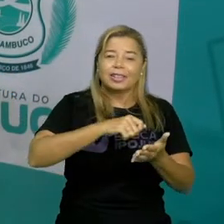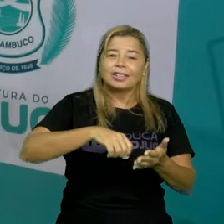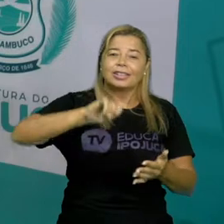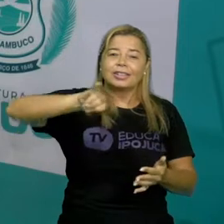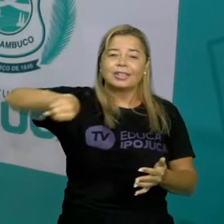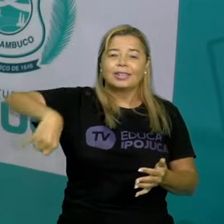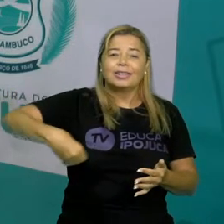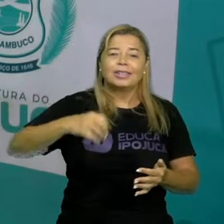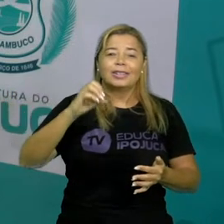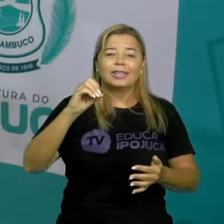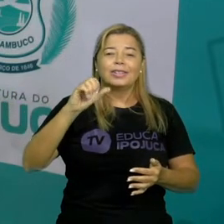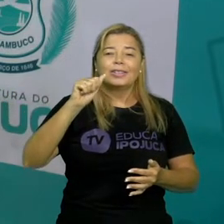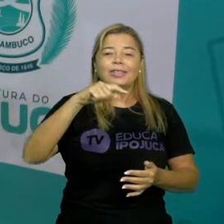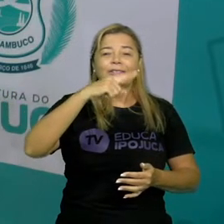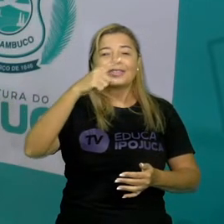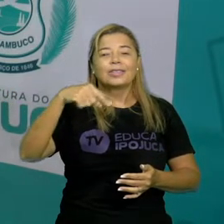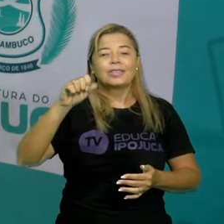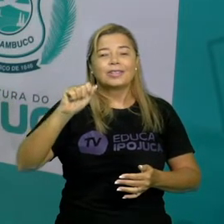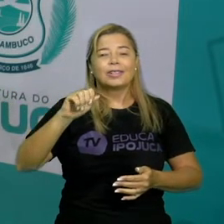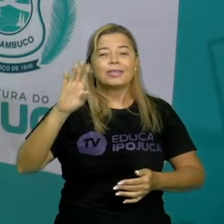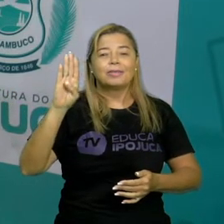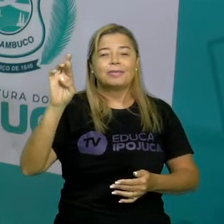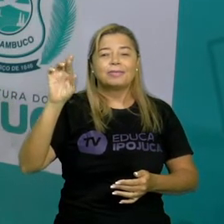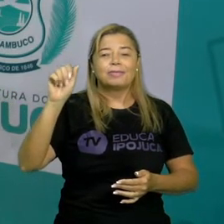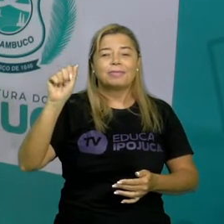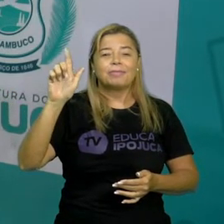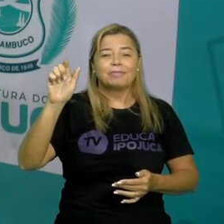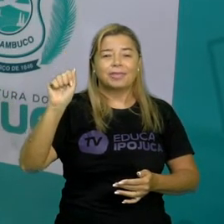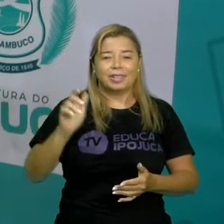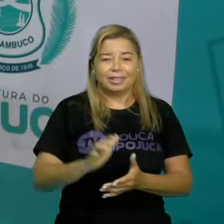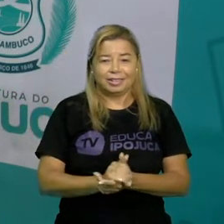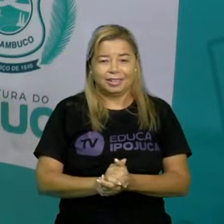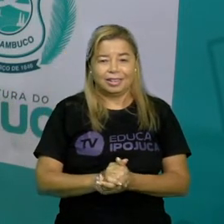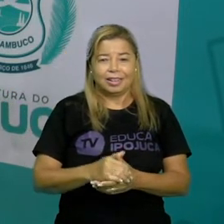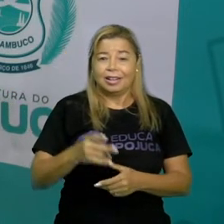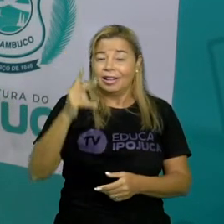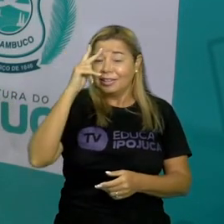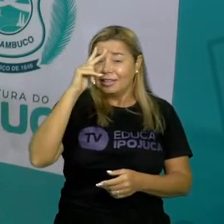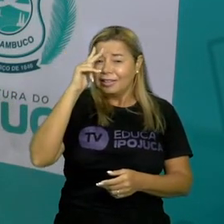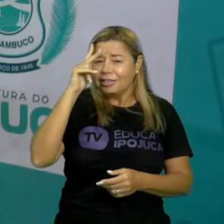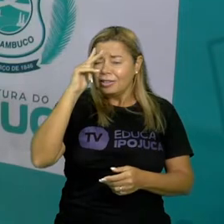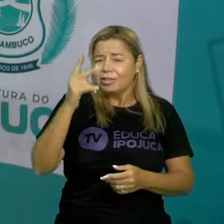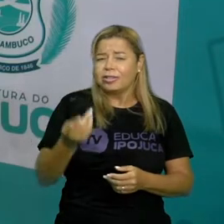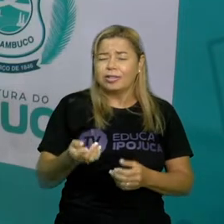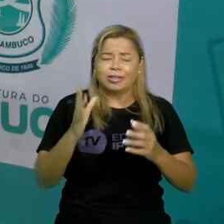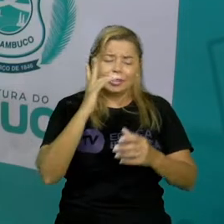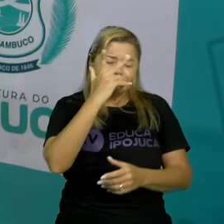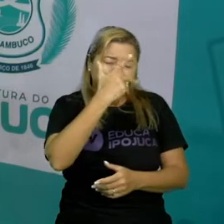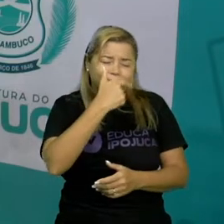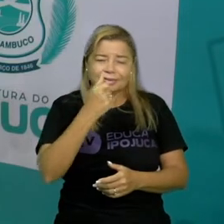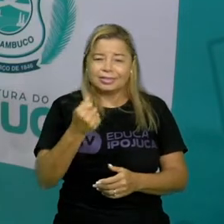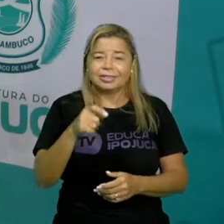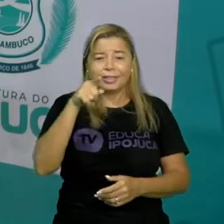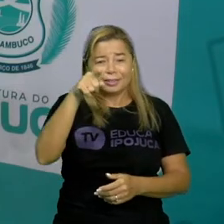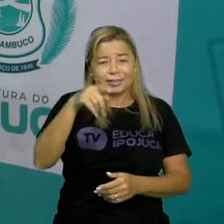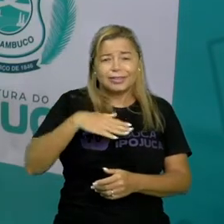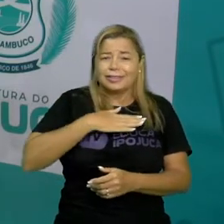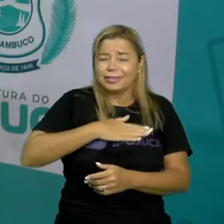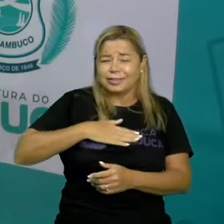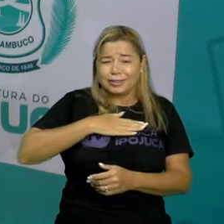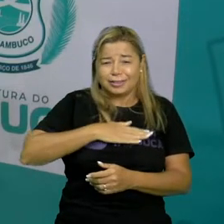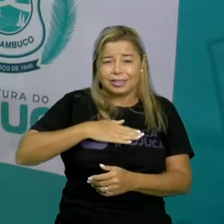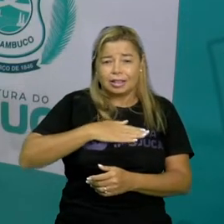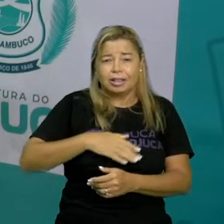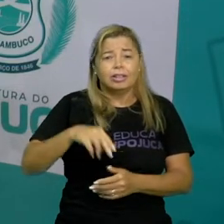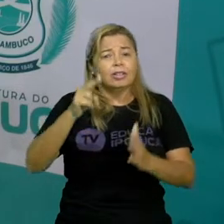maravilha de história vê que importante foi essa história que linda vocês gostaram? leram